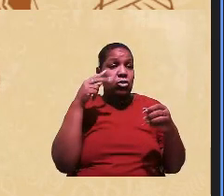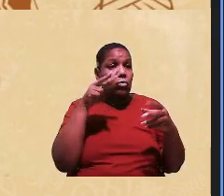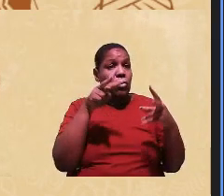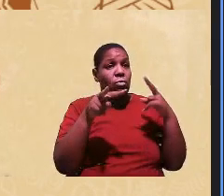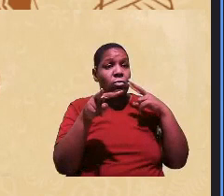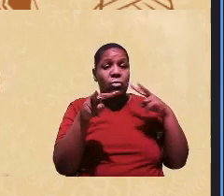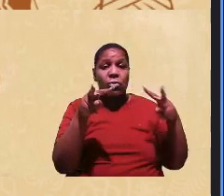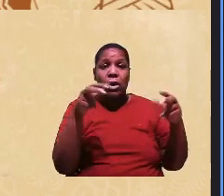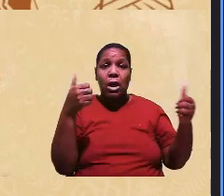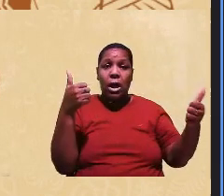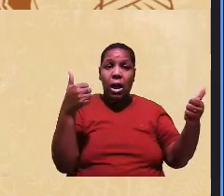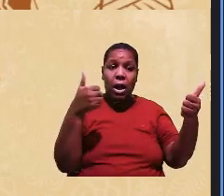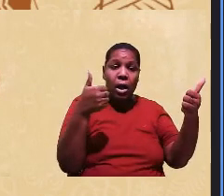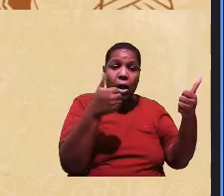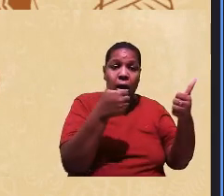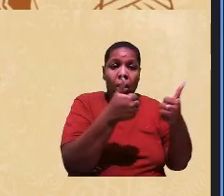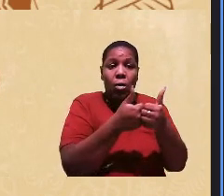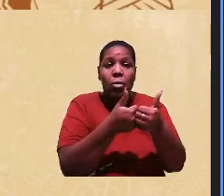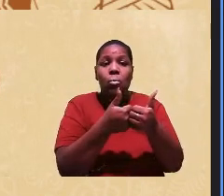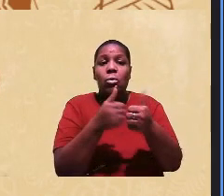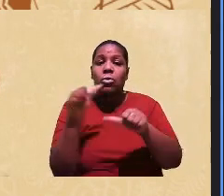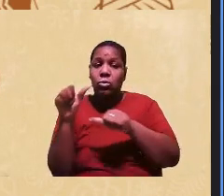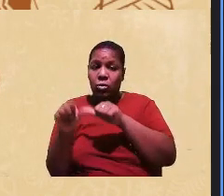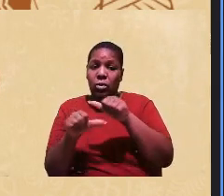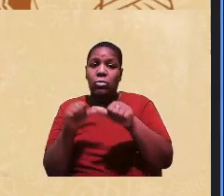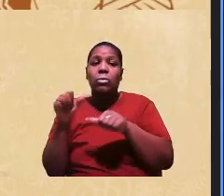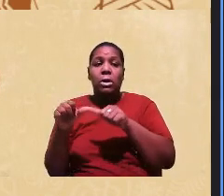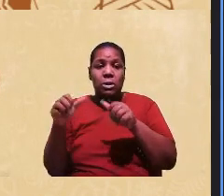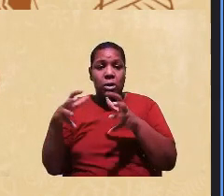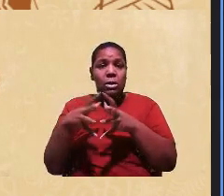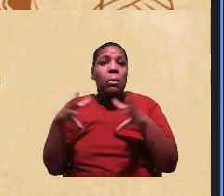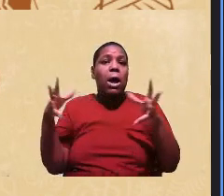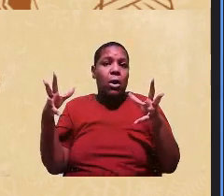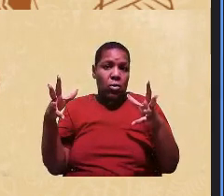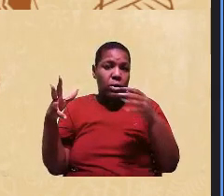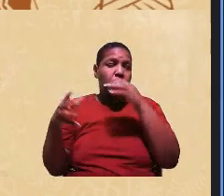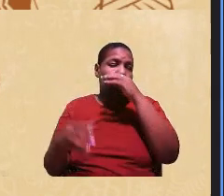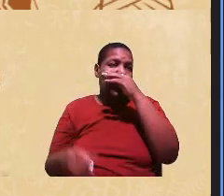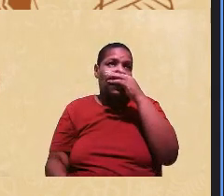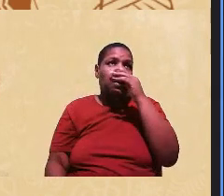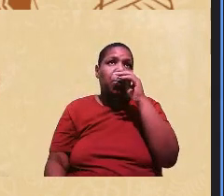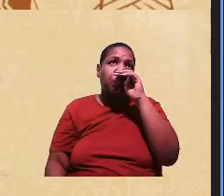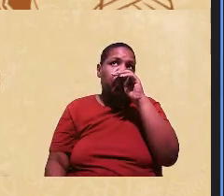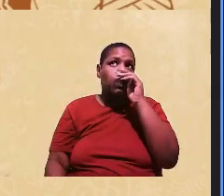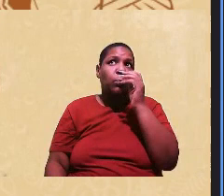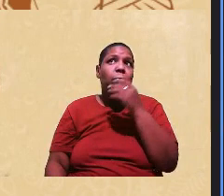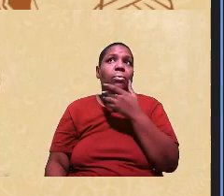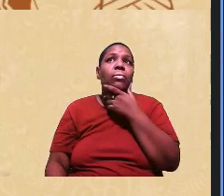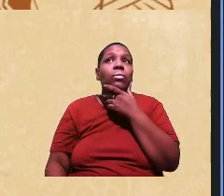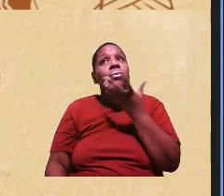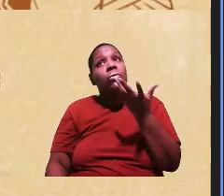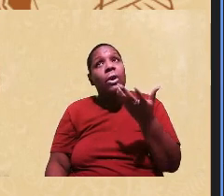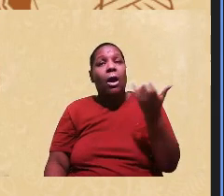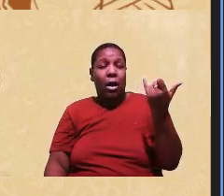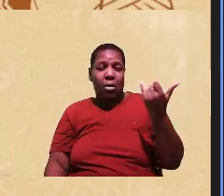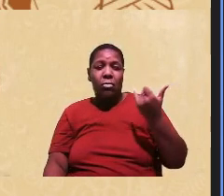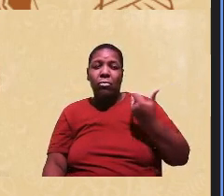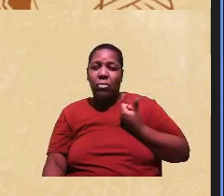aproximações mais transformações né e assim o que não nos é falado